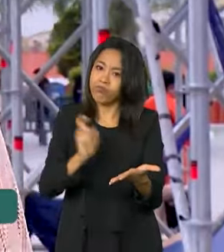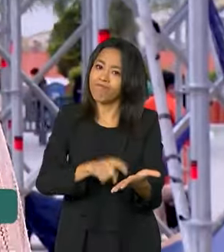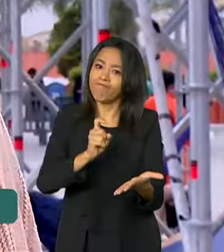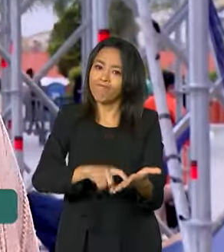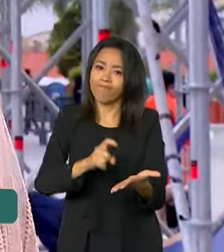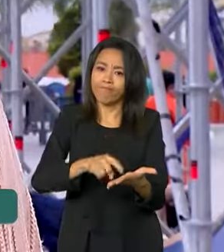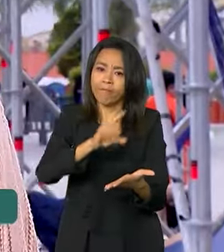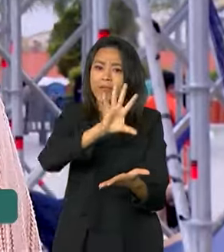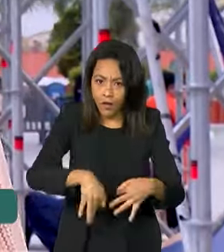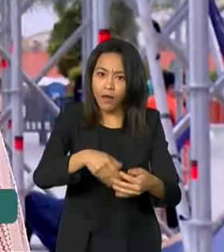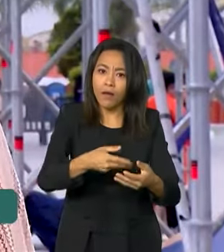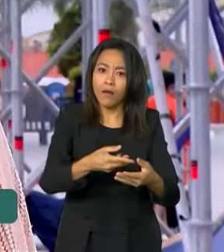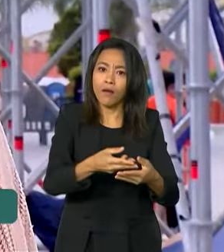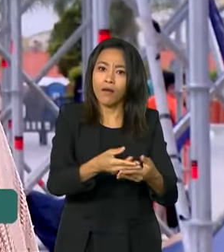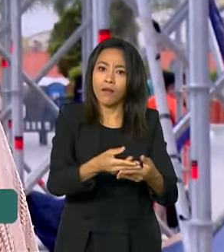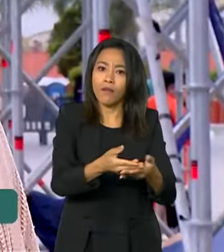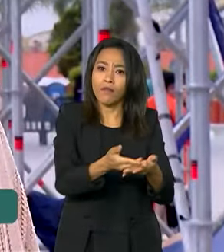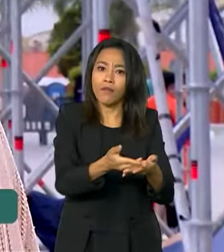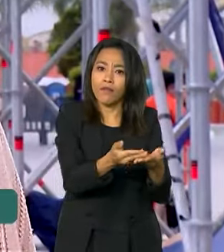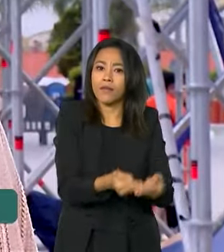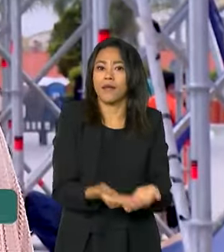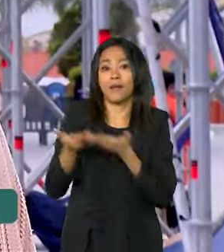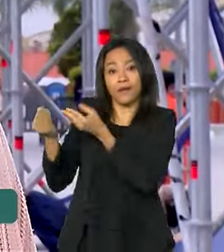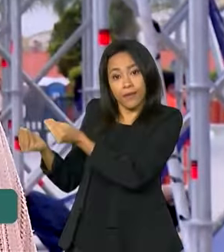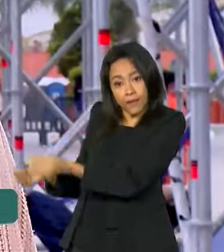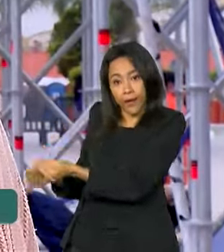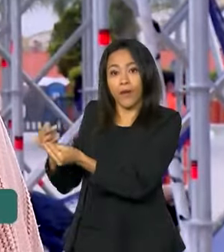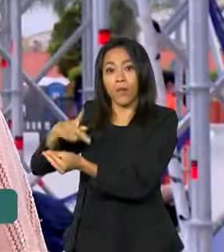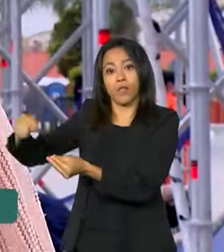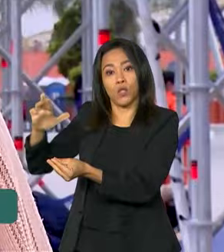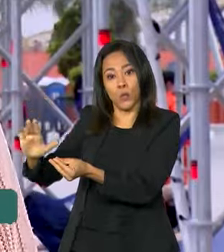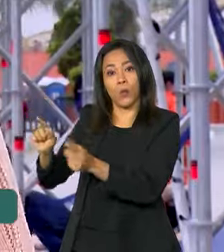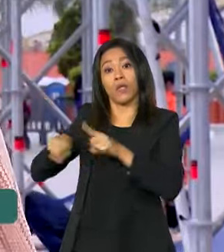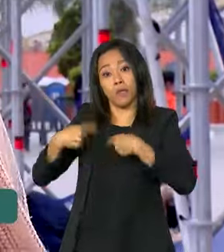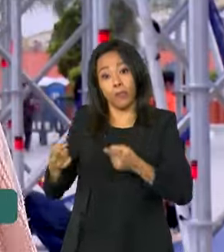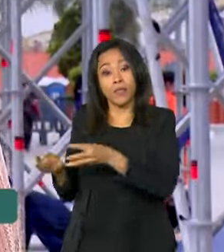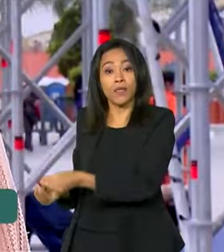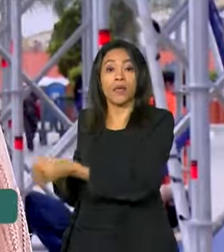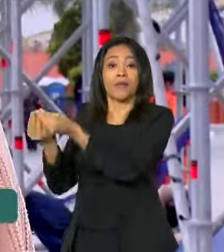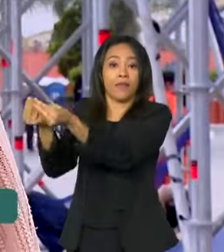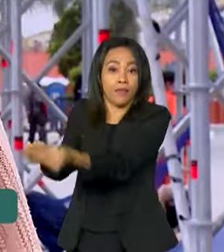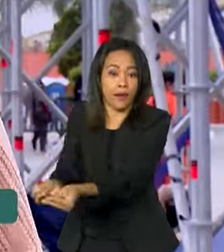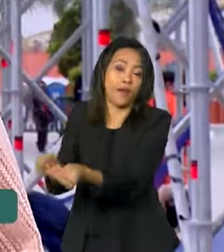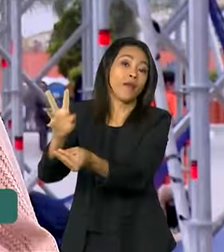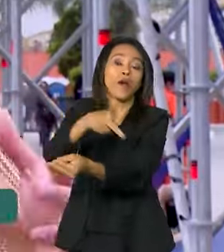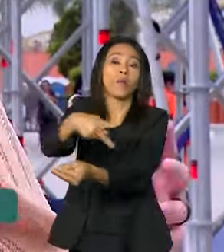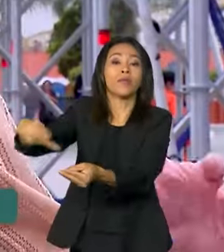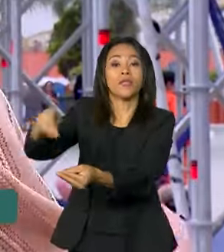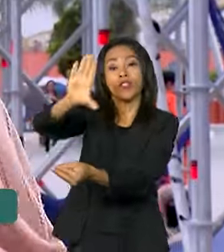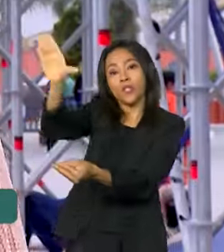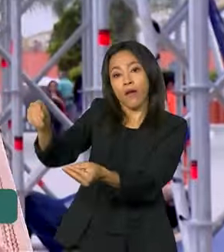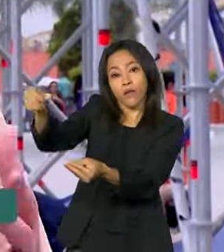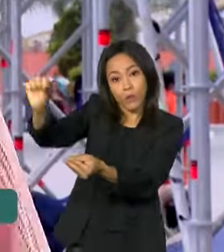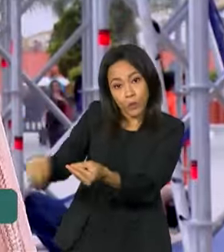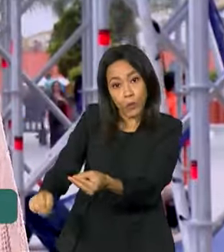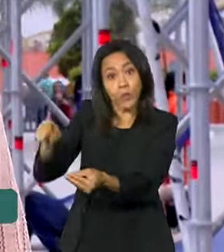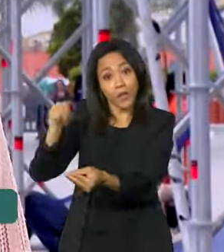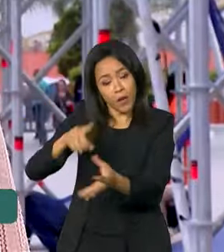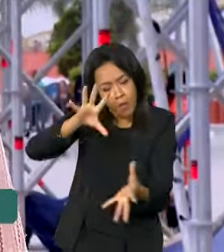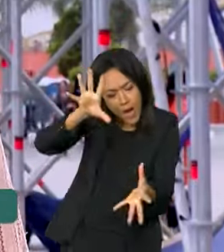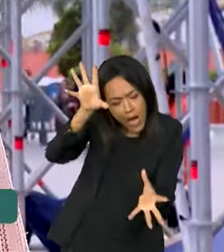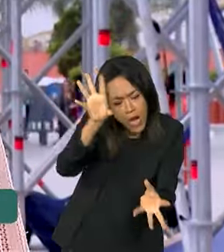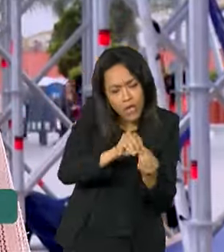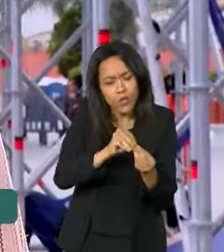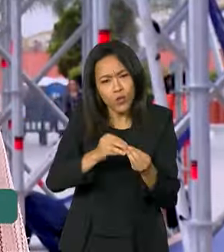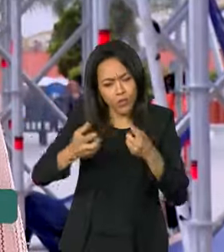entregue para o presidente Ramaposa, que é uma síntese completa em relação a todos esses debates